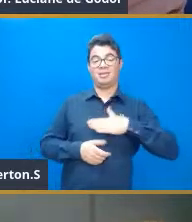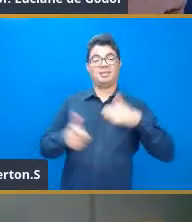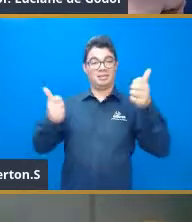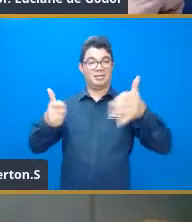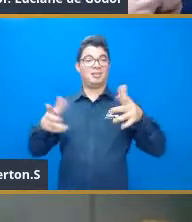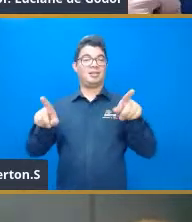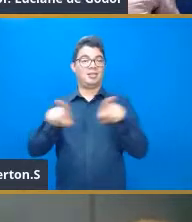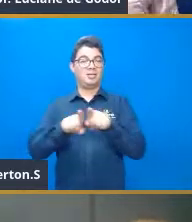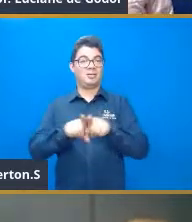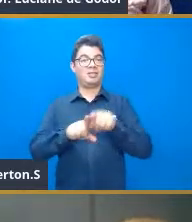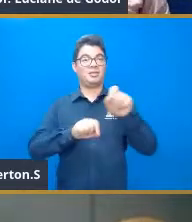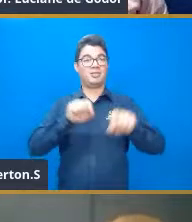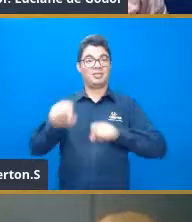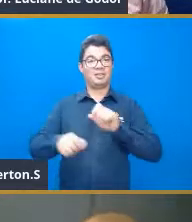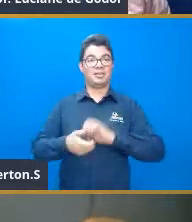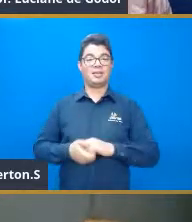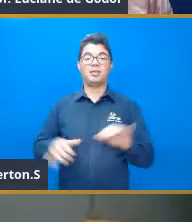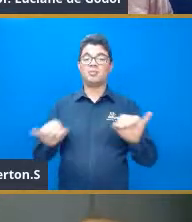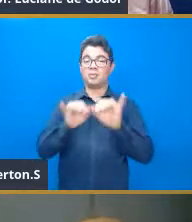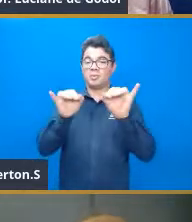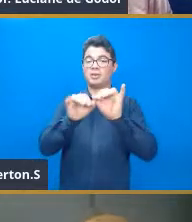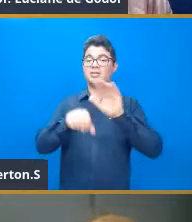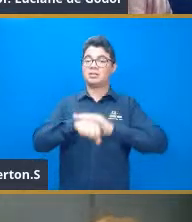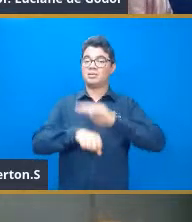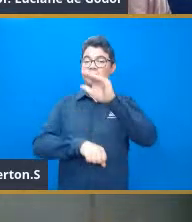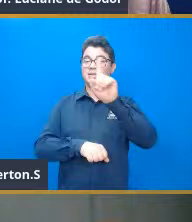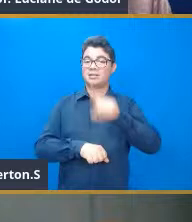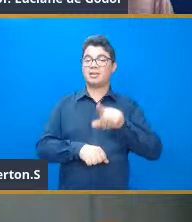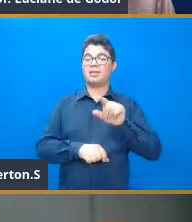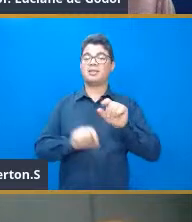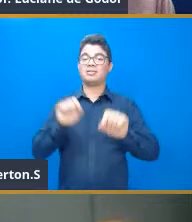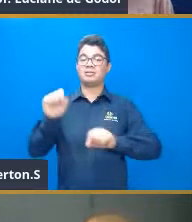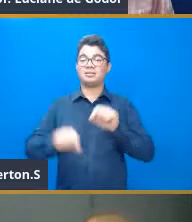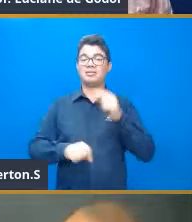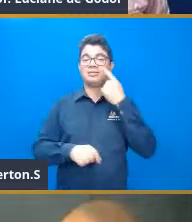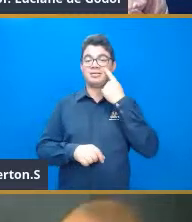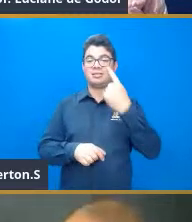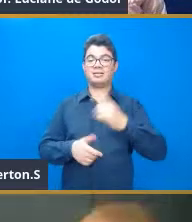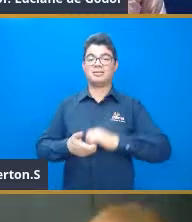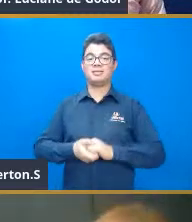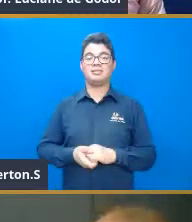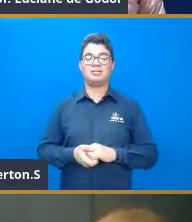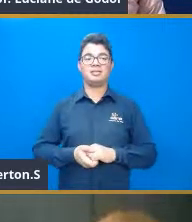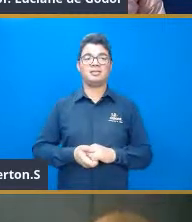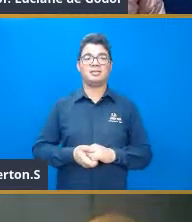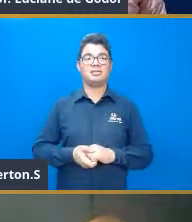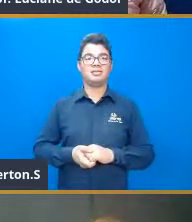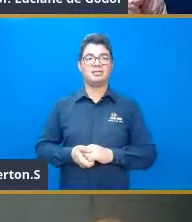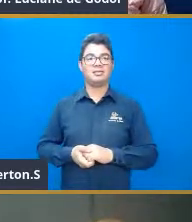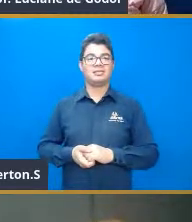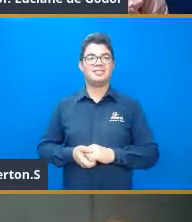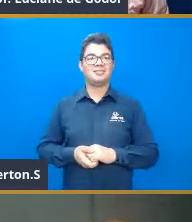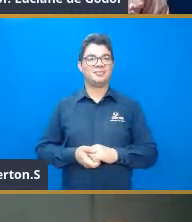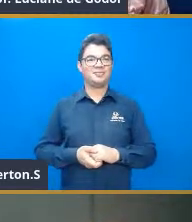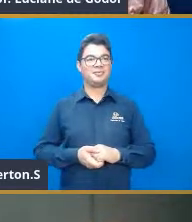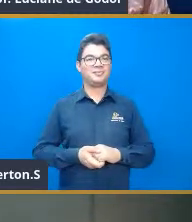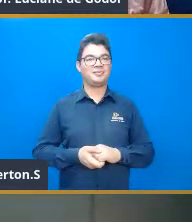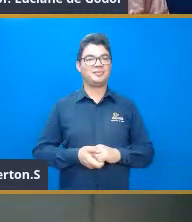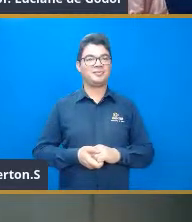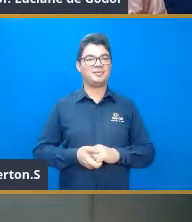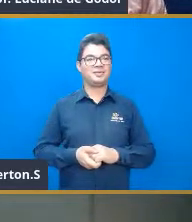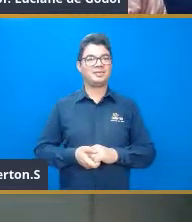é uma bobagem, mas, a gente não esquece do vídeo, a gente nunca vai esquecer, aham,